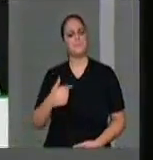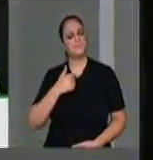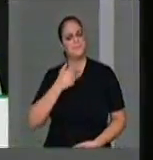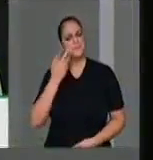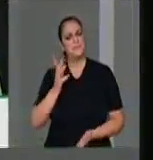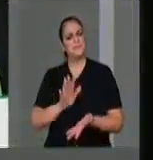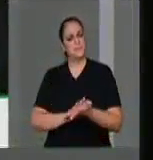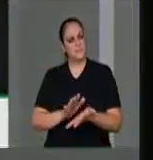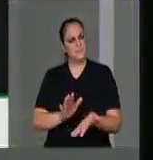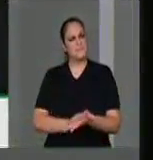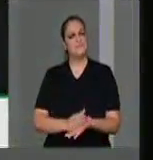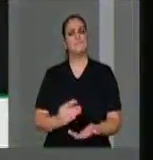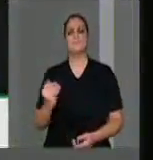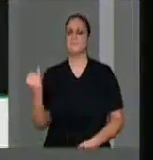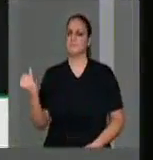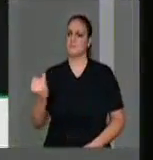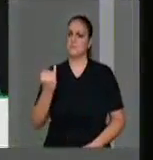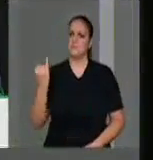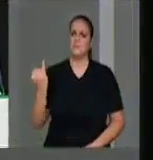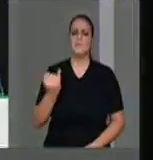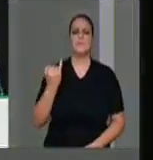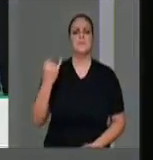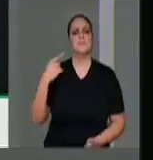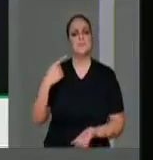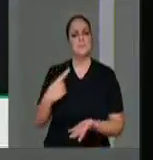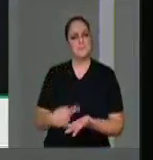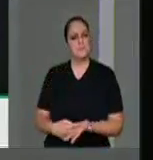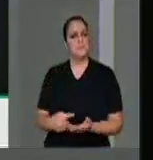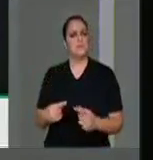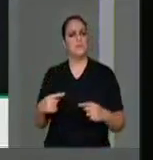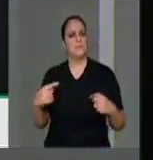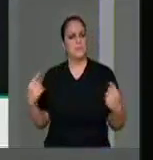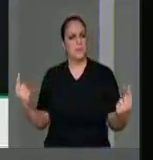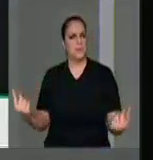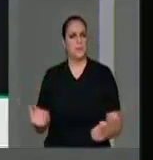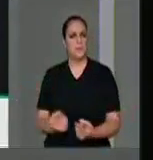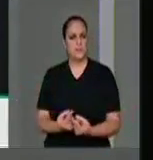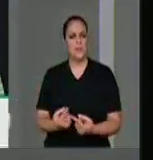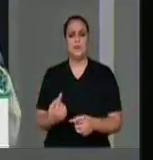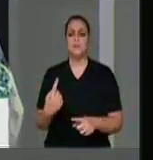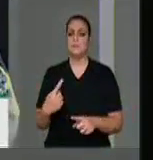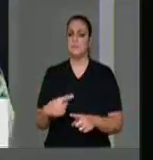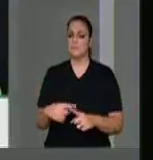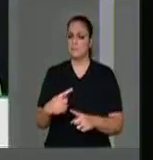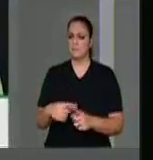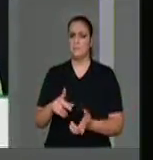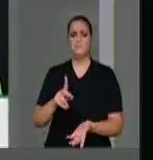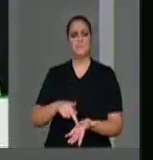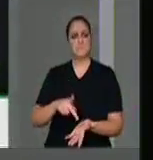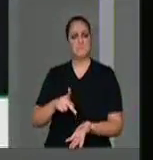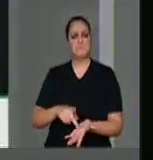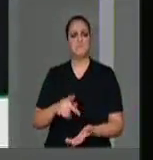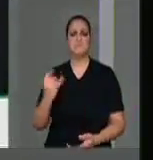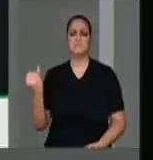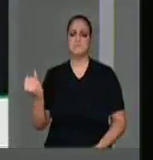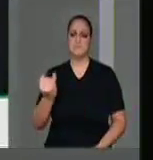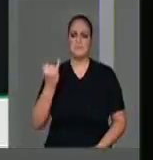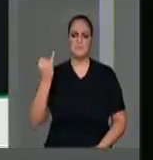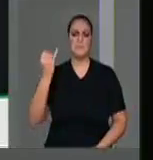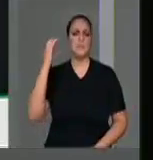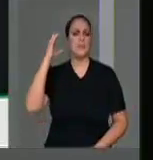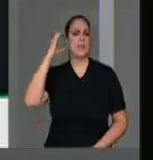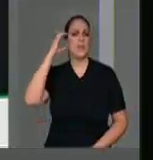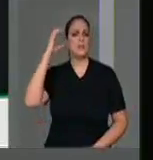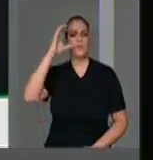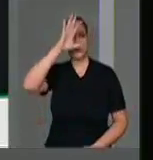iniciativa da importância, pela importância que tem a Rádio Nacional da